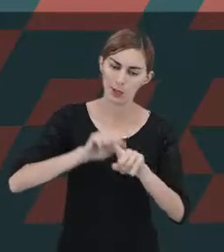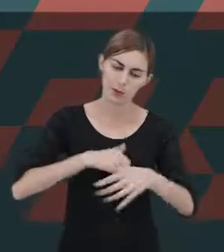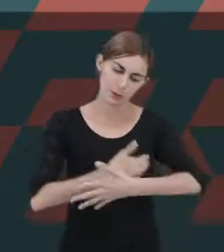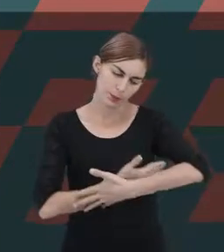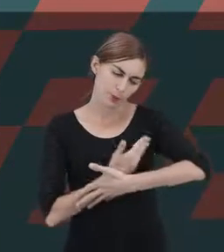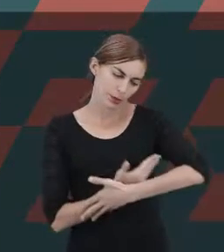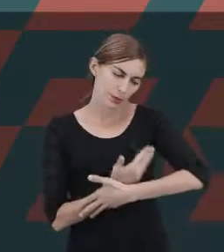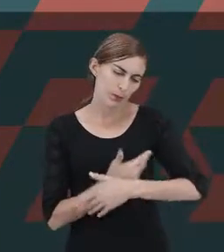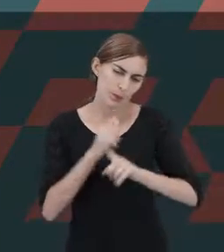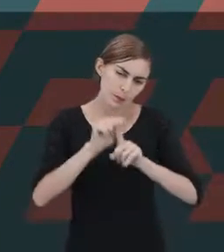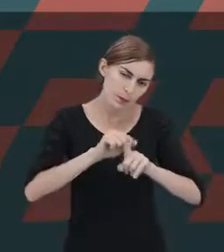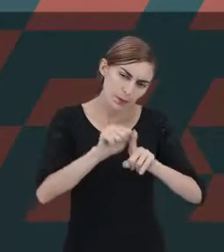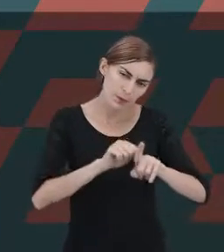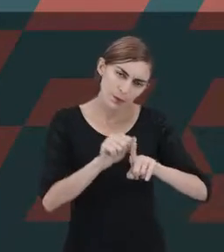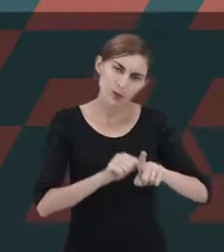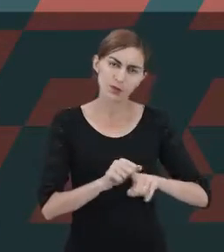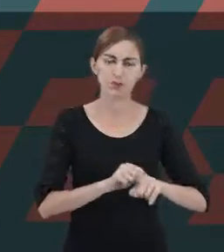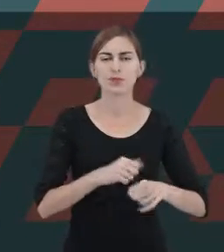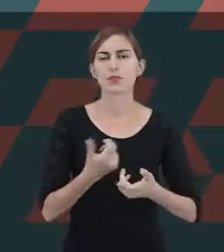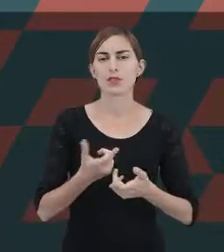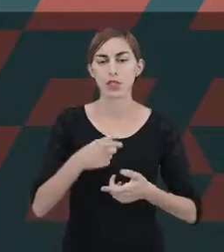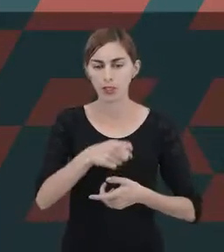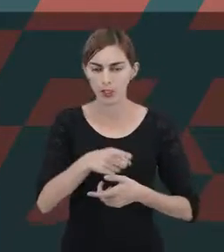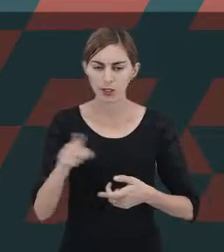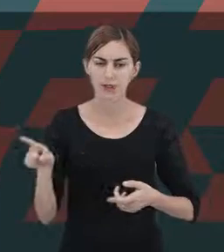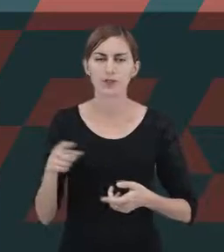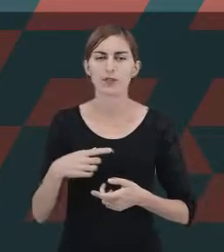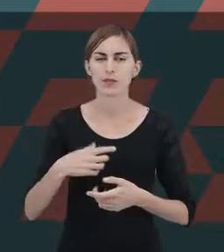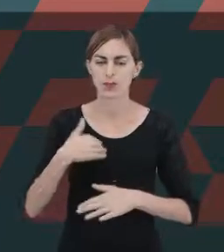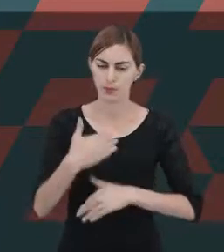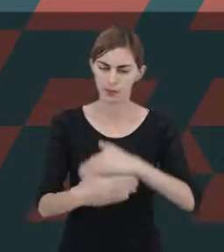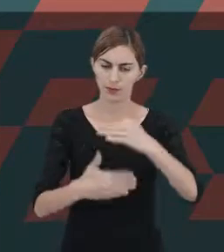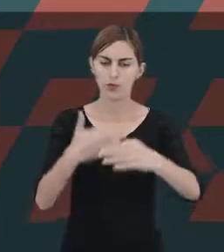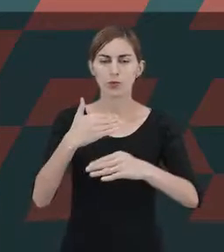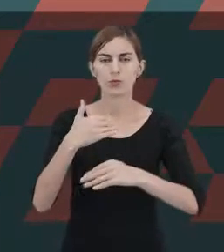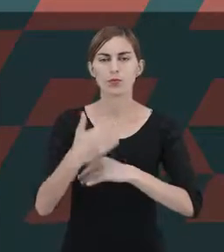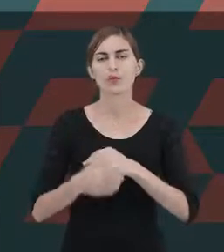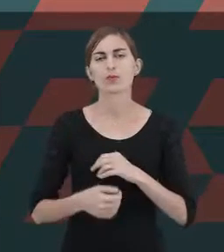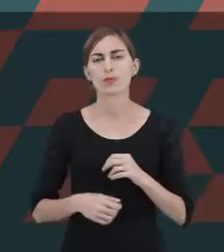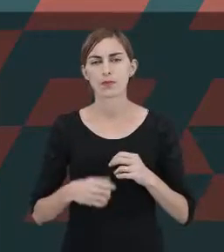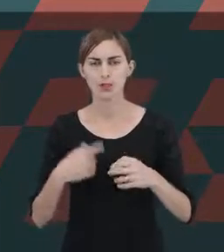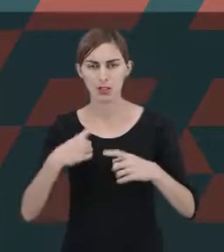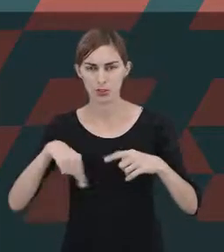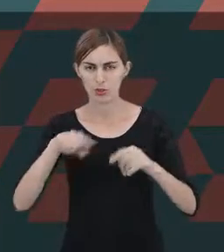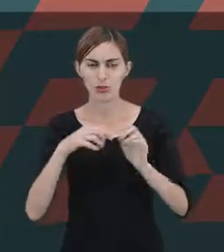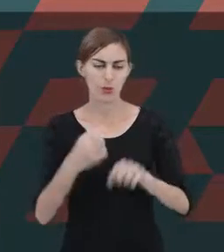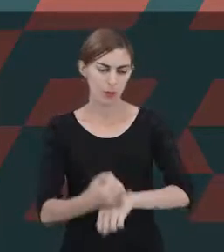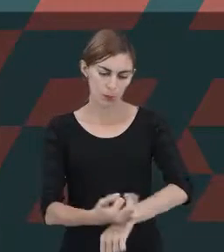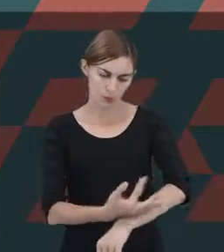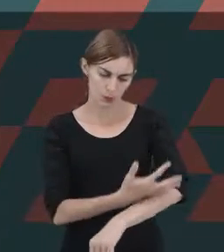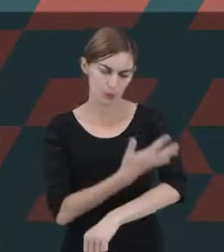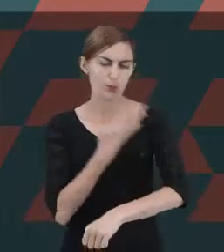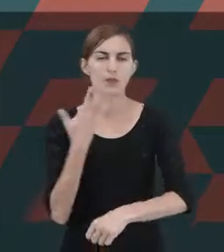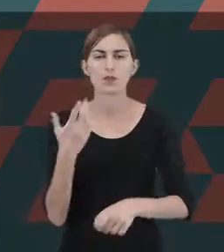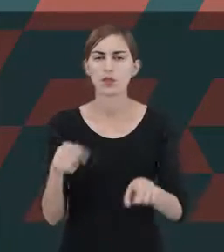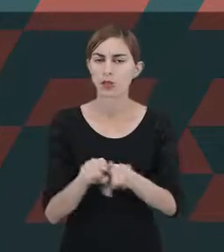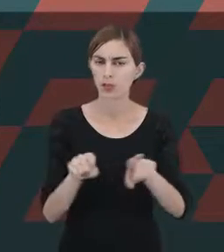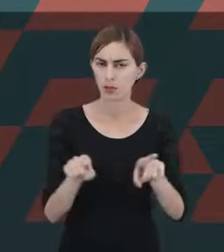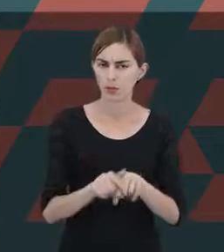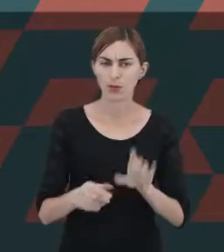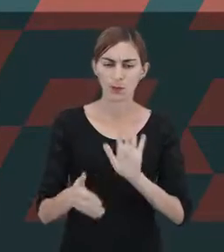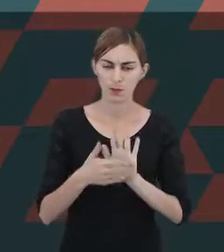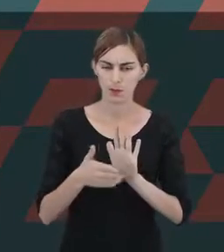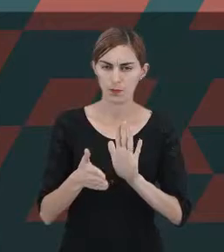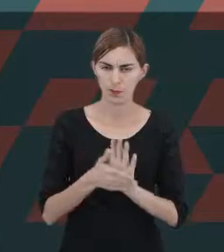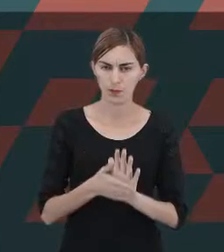na qual ele vai atribuir o seu desenvolvimento aos processos afetivos e emocionais. Também traz a proposta